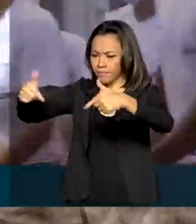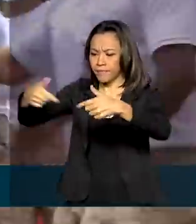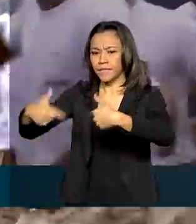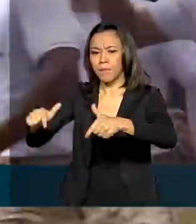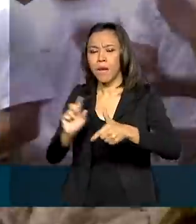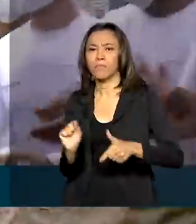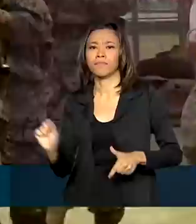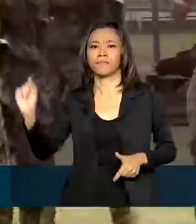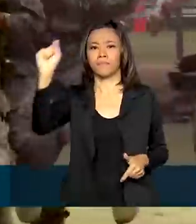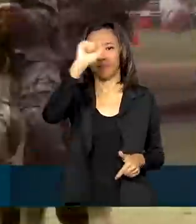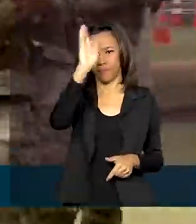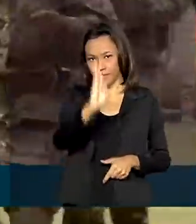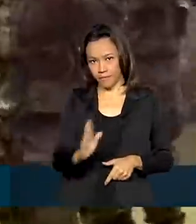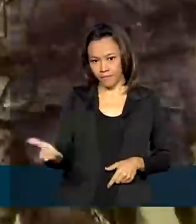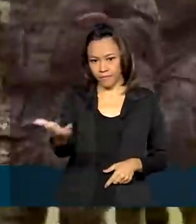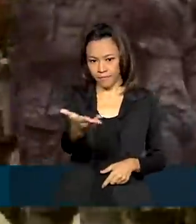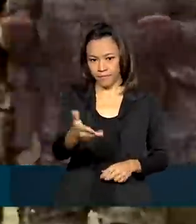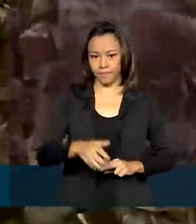pelas rodovias do país.